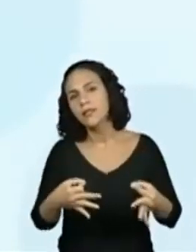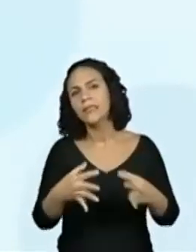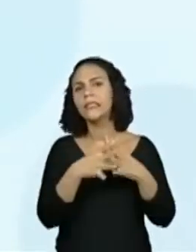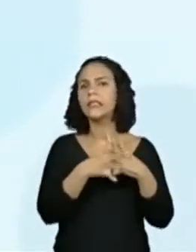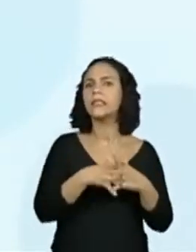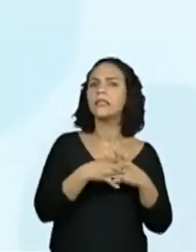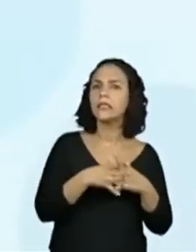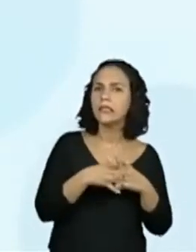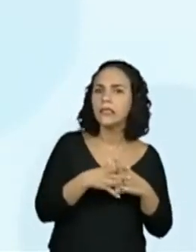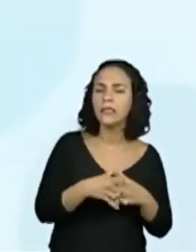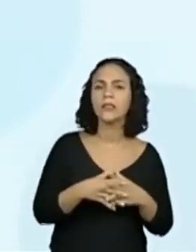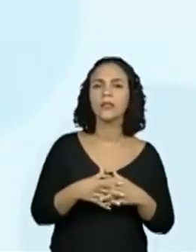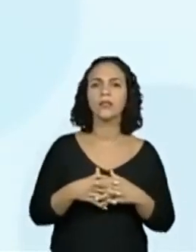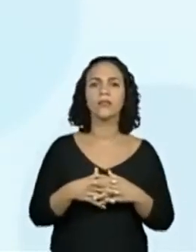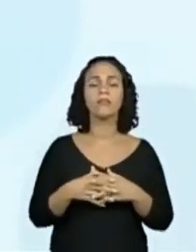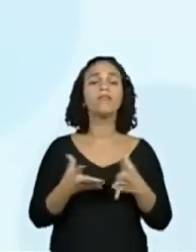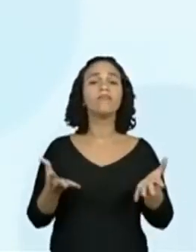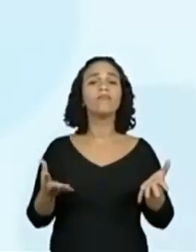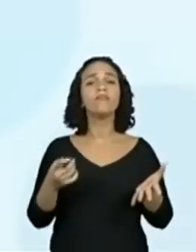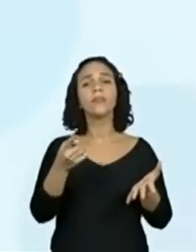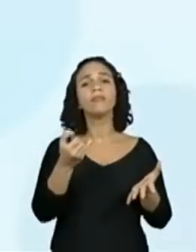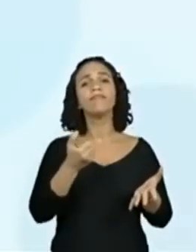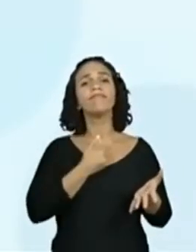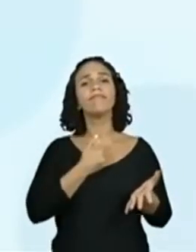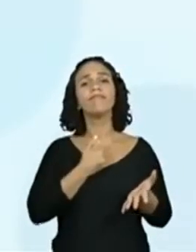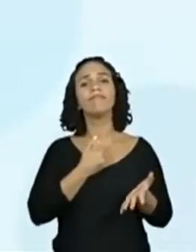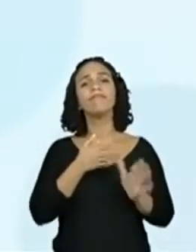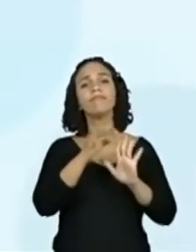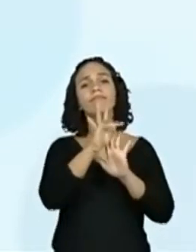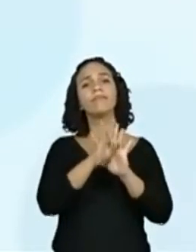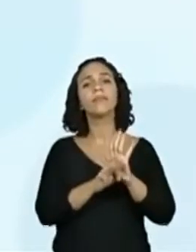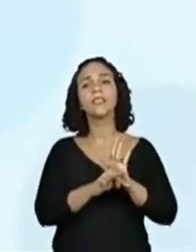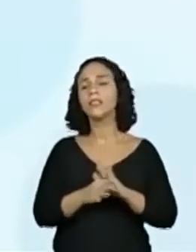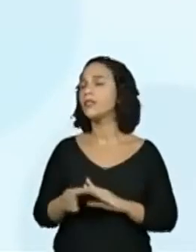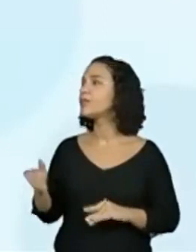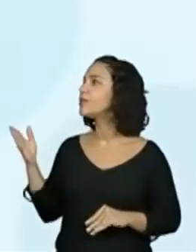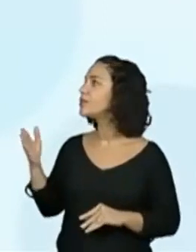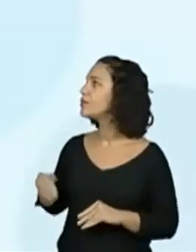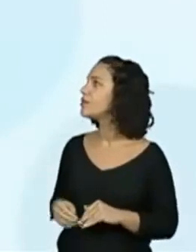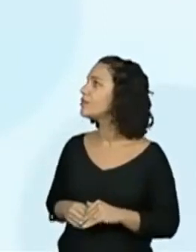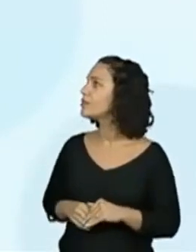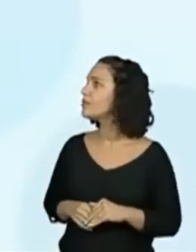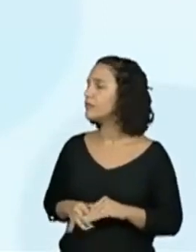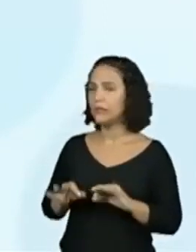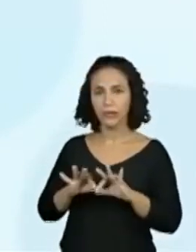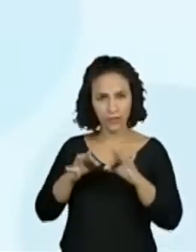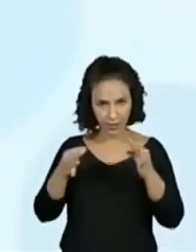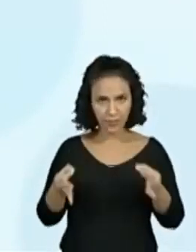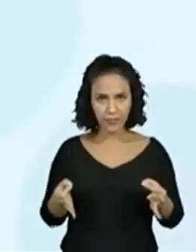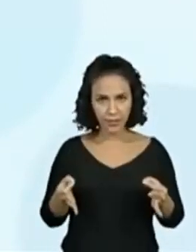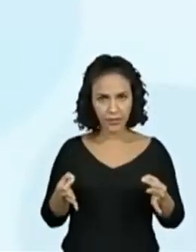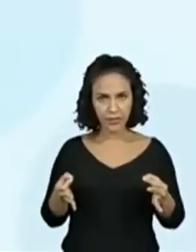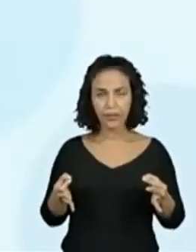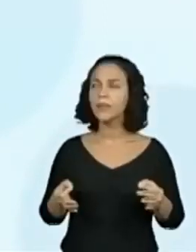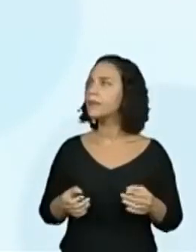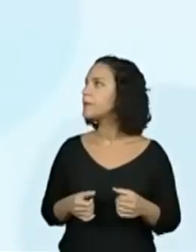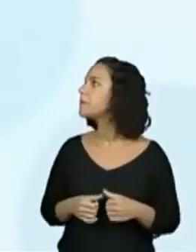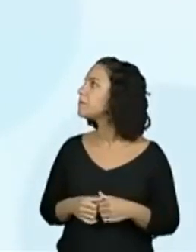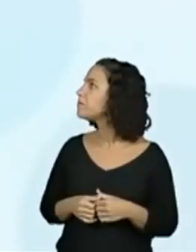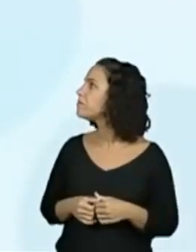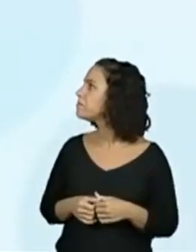complexo. O vocês diriam desse texto escrito aqui? Ele é simples. Boa. Ó,